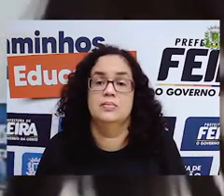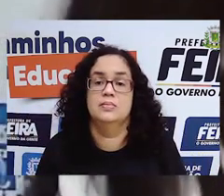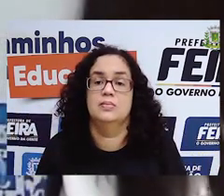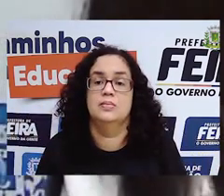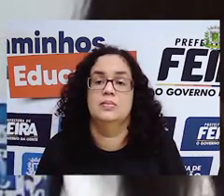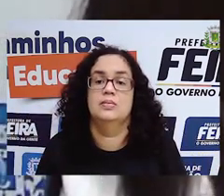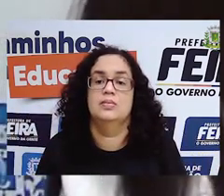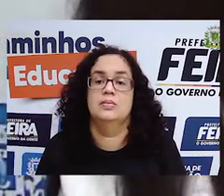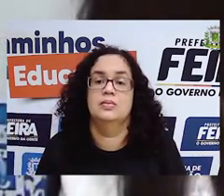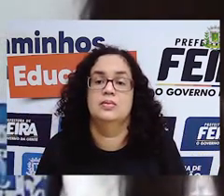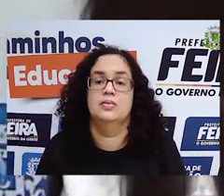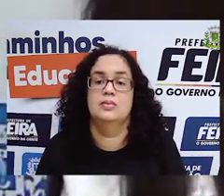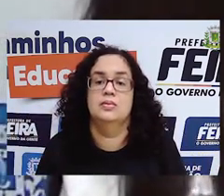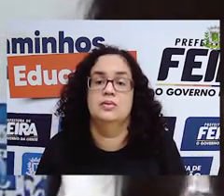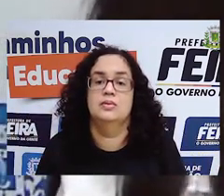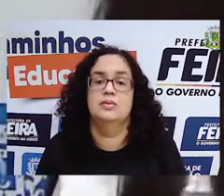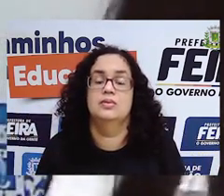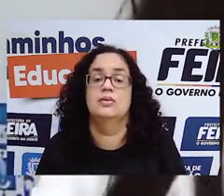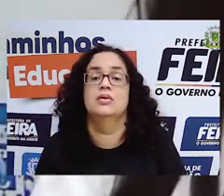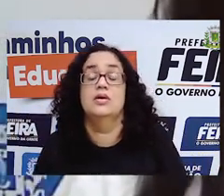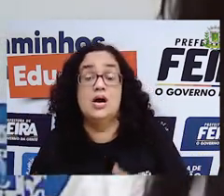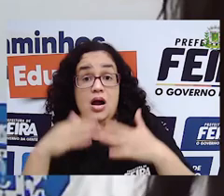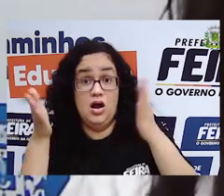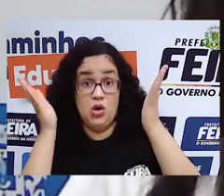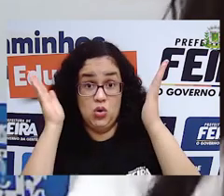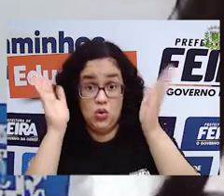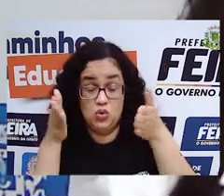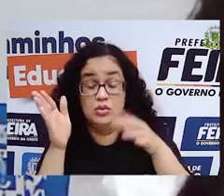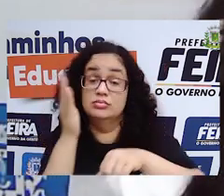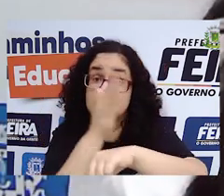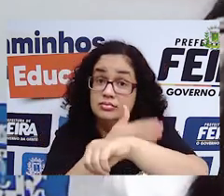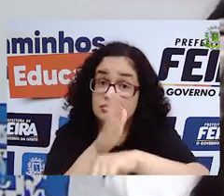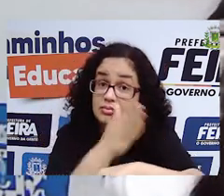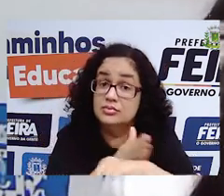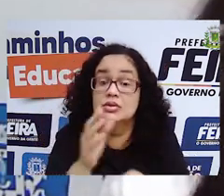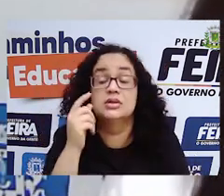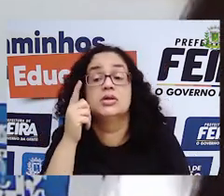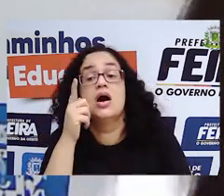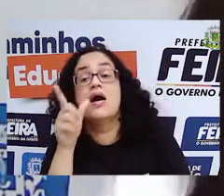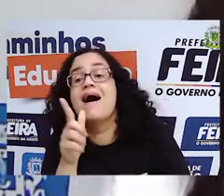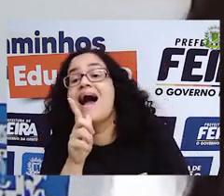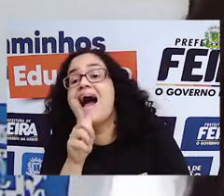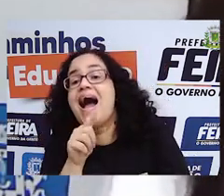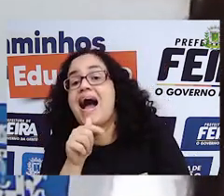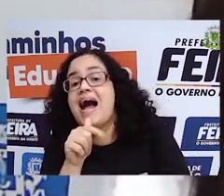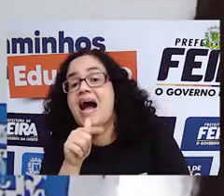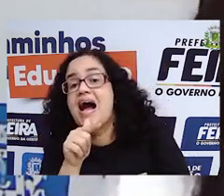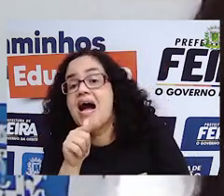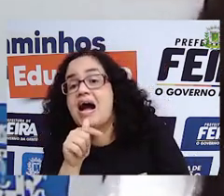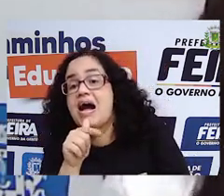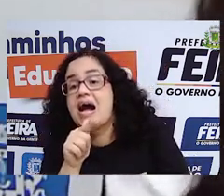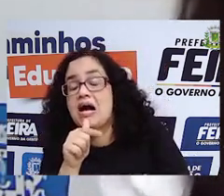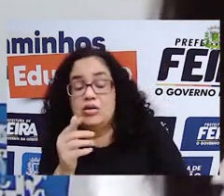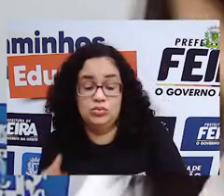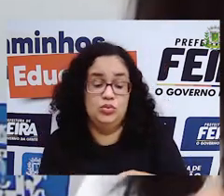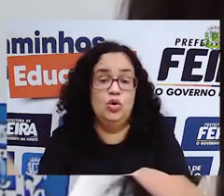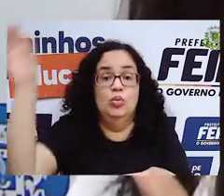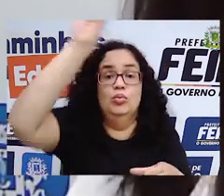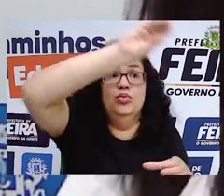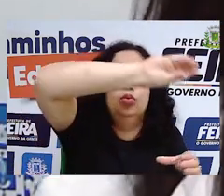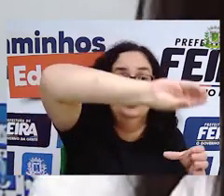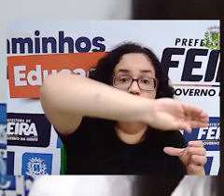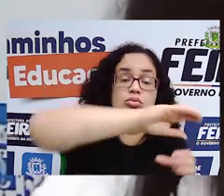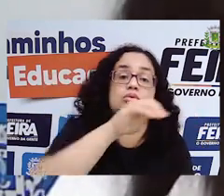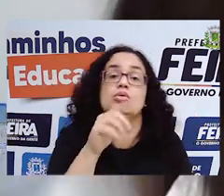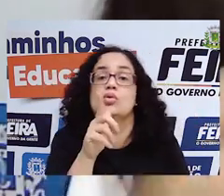pra prender o papel alumínio. Agora a gente vai testar e saber se eu consigo passar a água que está nesse copo pra